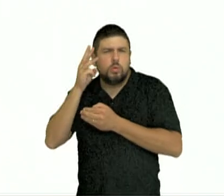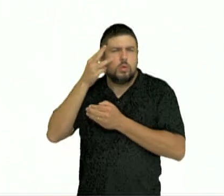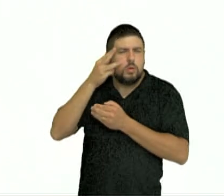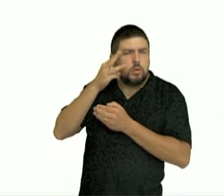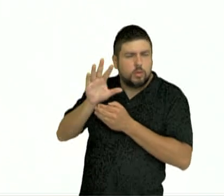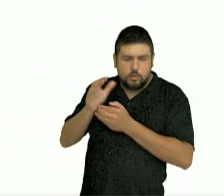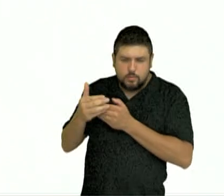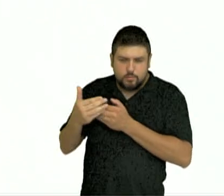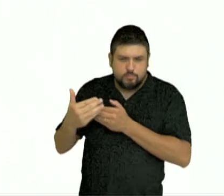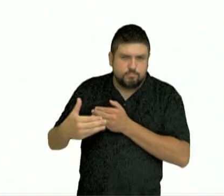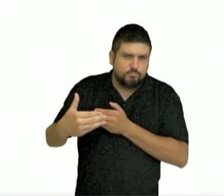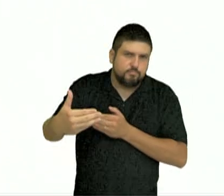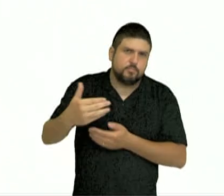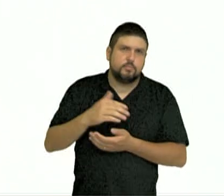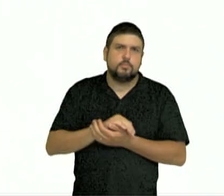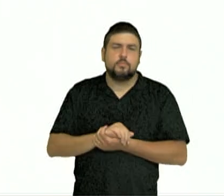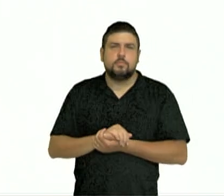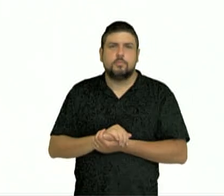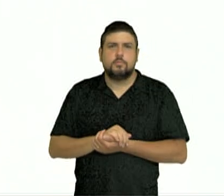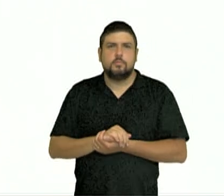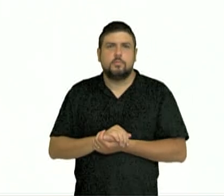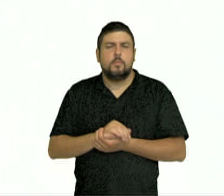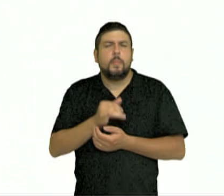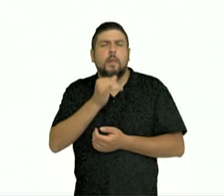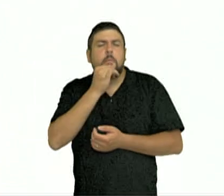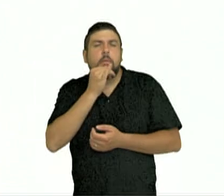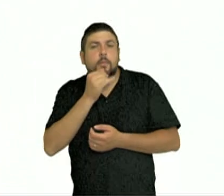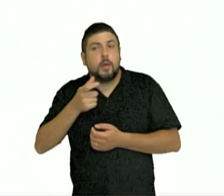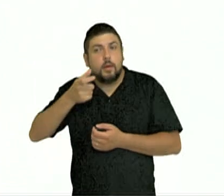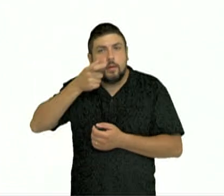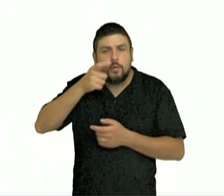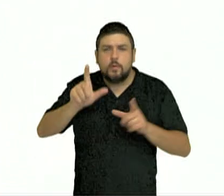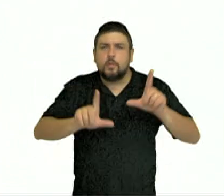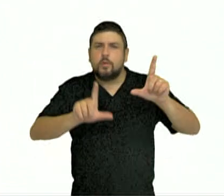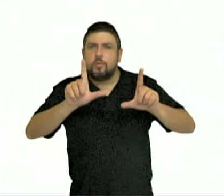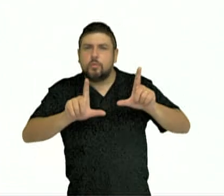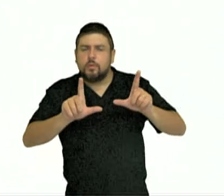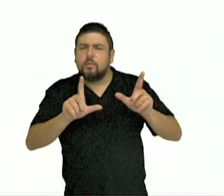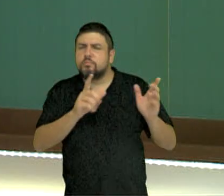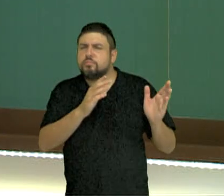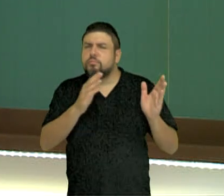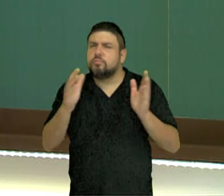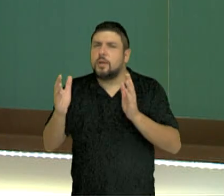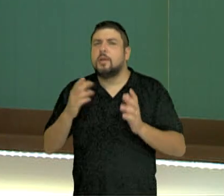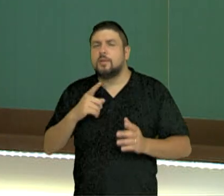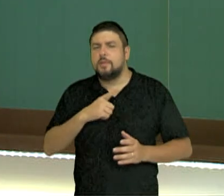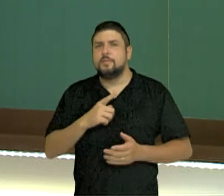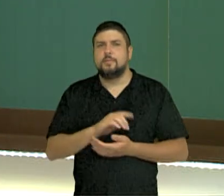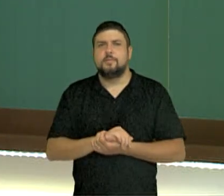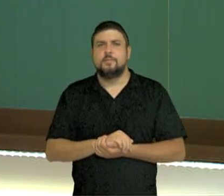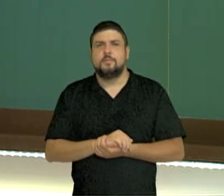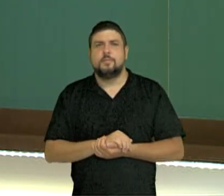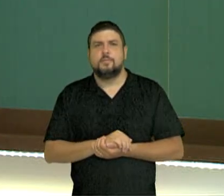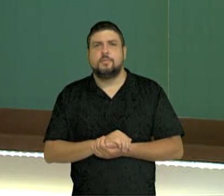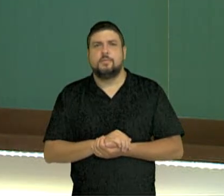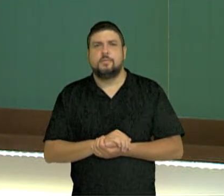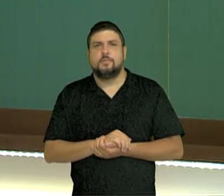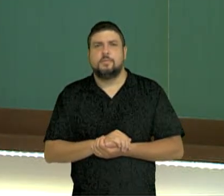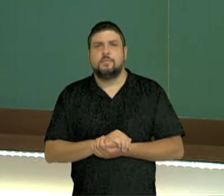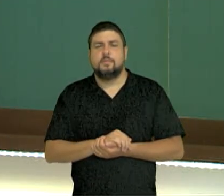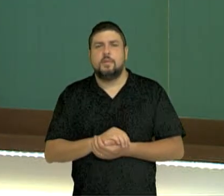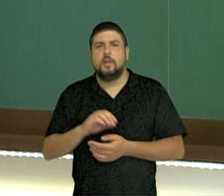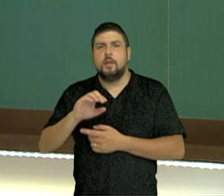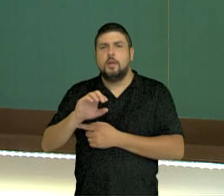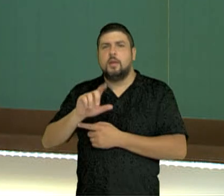do tempo no nosso cotidiano, quando assistimos, por exemplo, a um telejornal. Já quando estamos falando de clima, nós